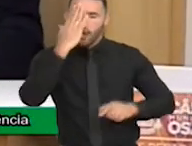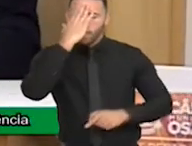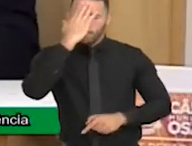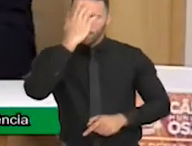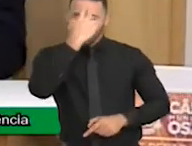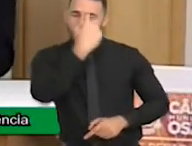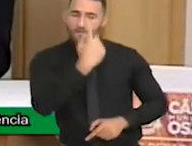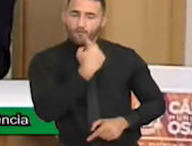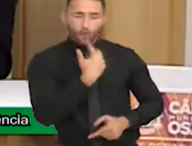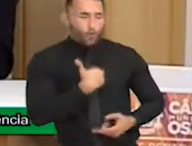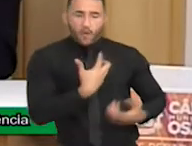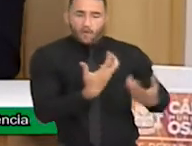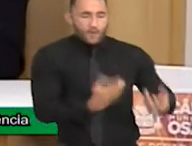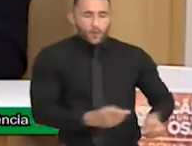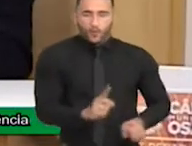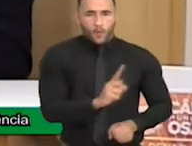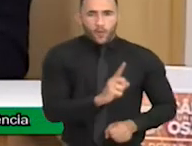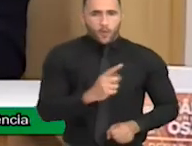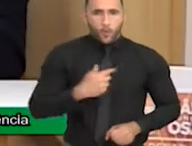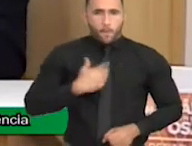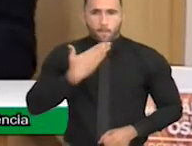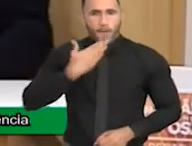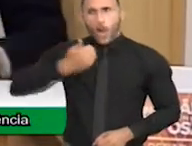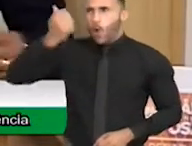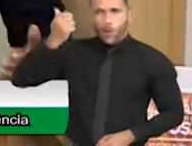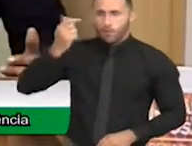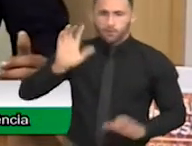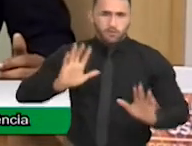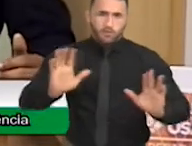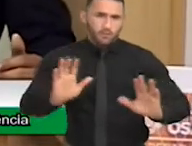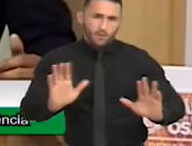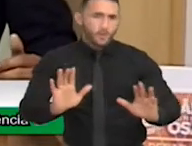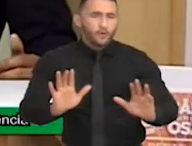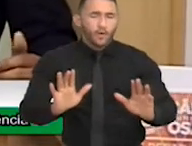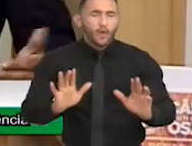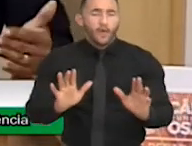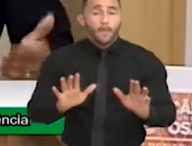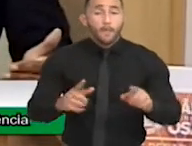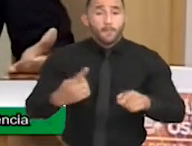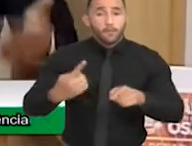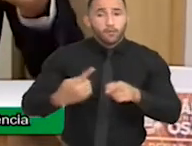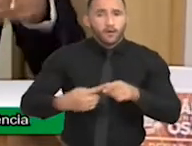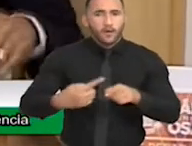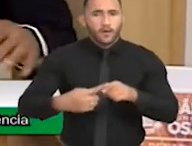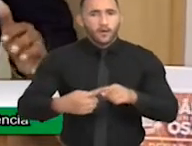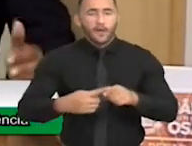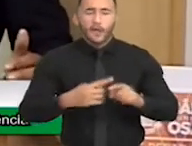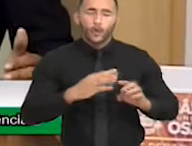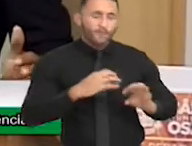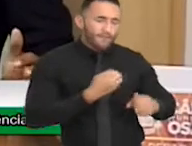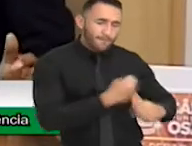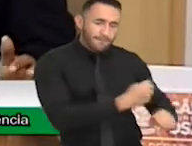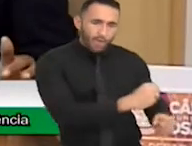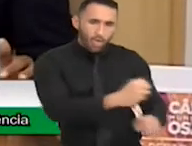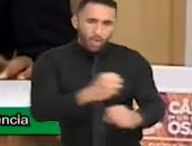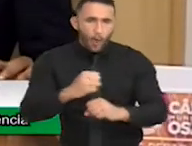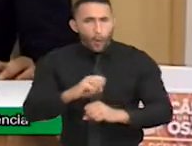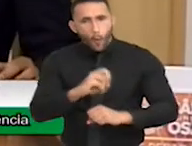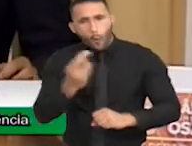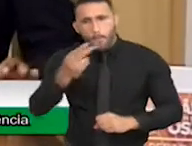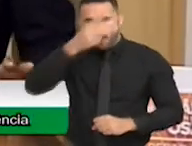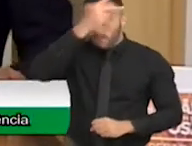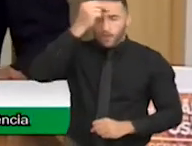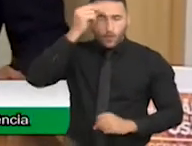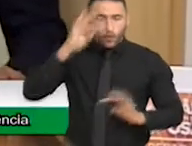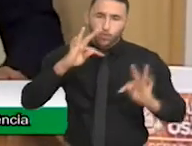não somos melhor que ninguém, eu sou uma pessoa que, desde o faxineiro até o prefeito, sempre tratei todo mundo igual,